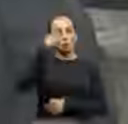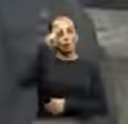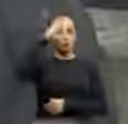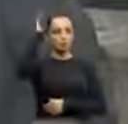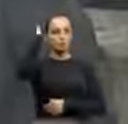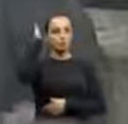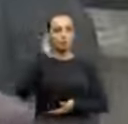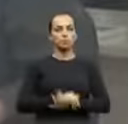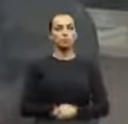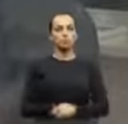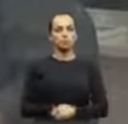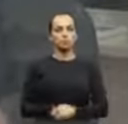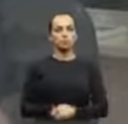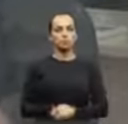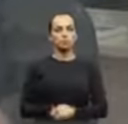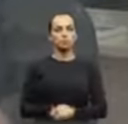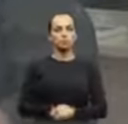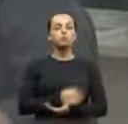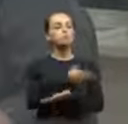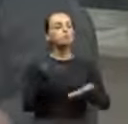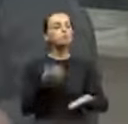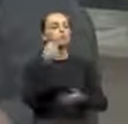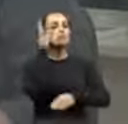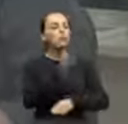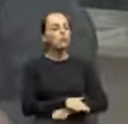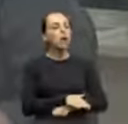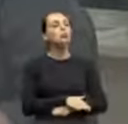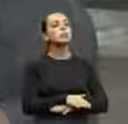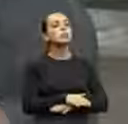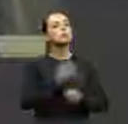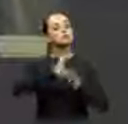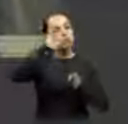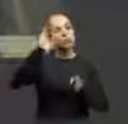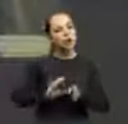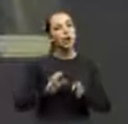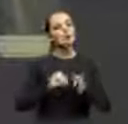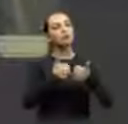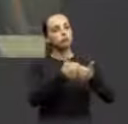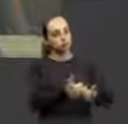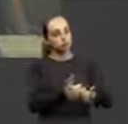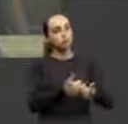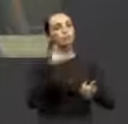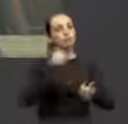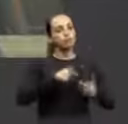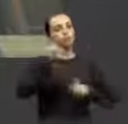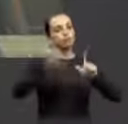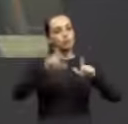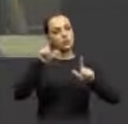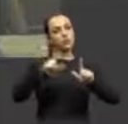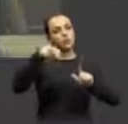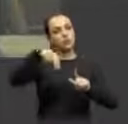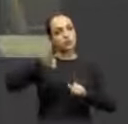Boa tarde a todos, os companheiros de câmara, os telespectadores da TV NET e os ouvintes da Rádio Unial.